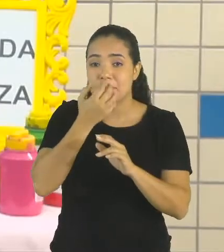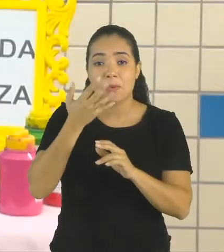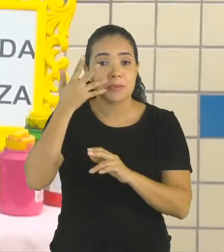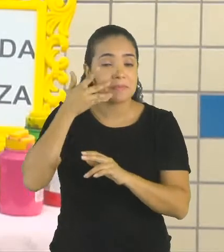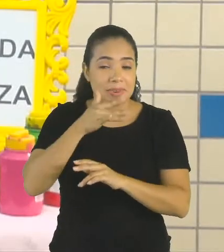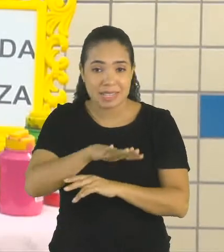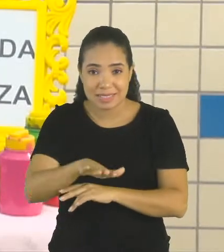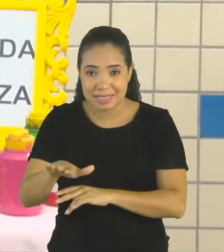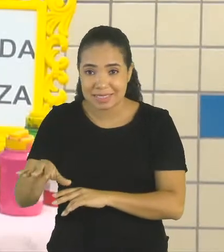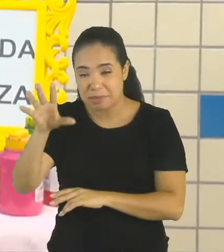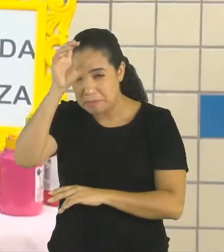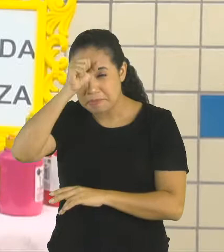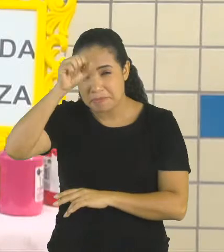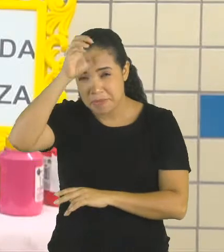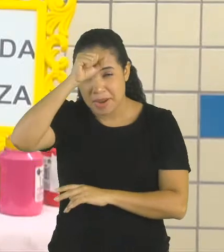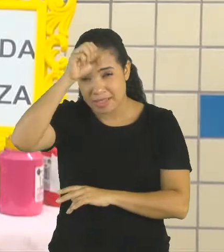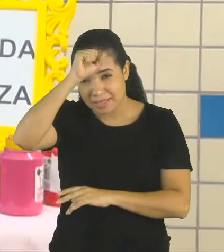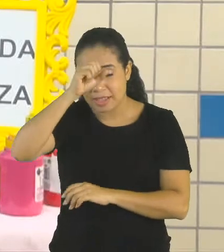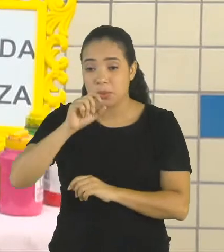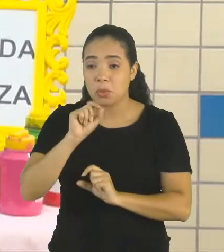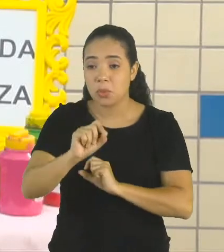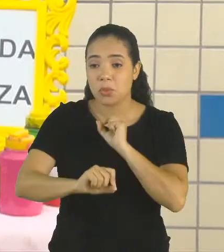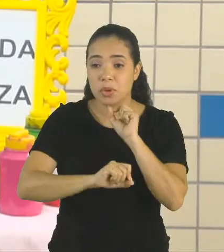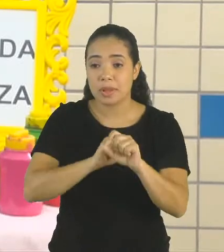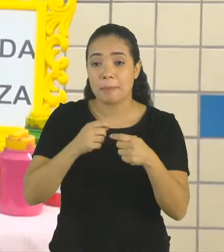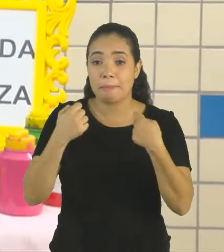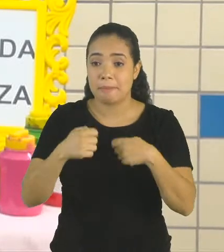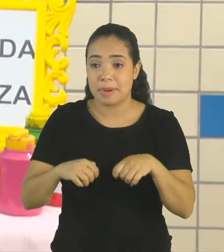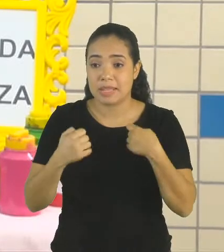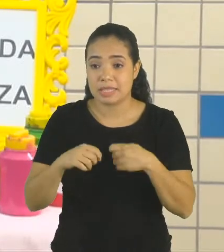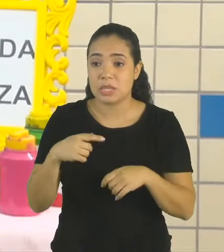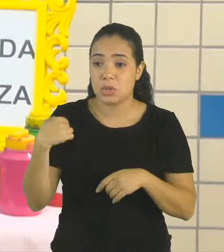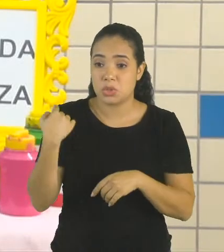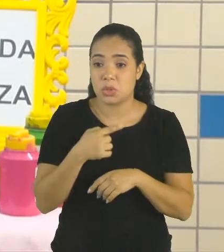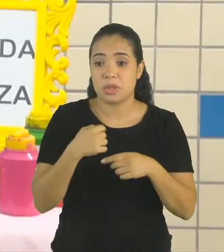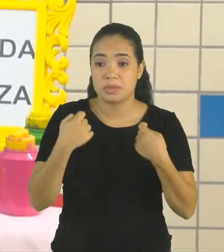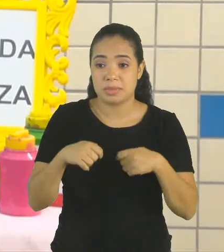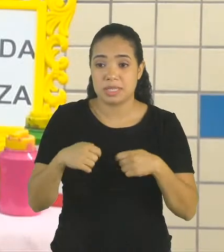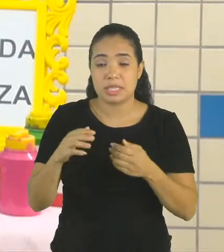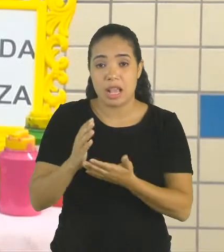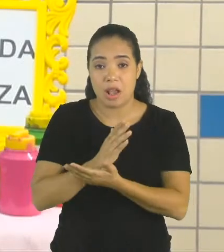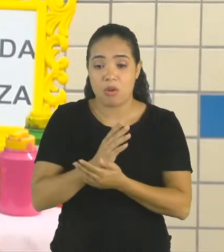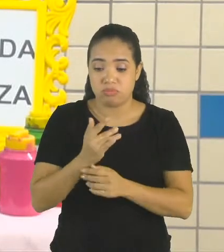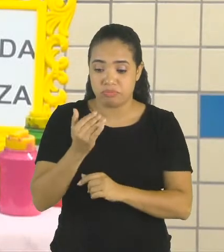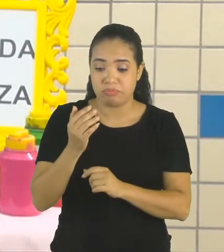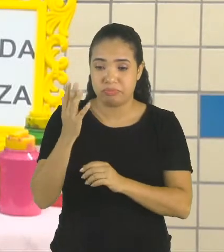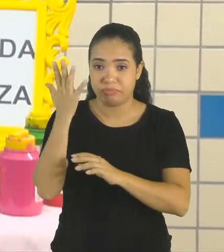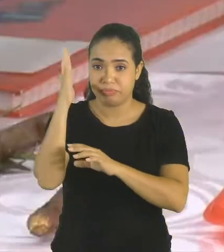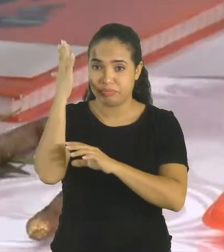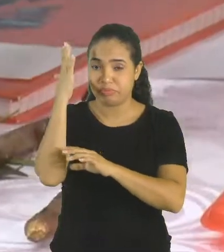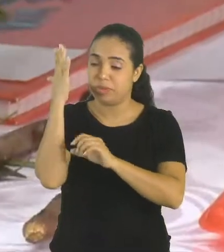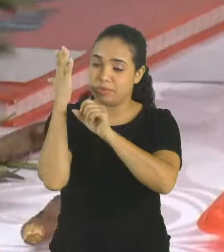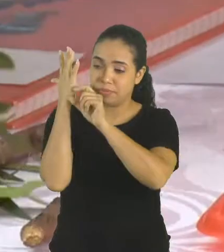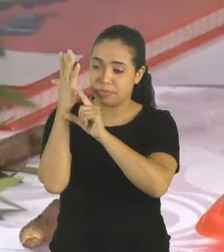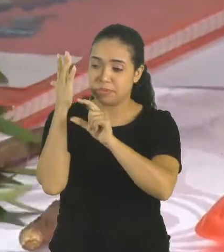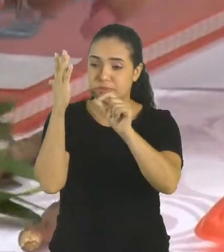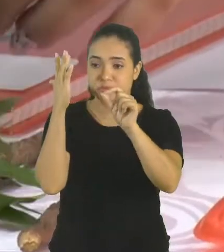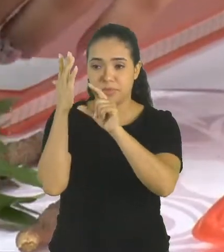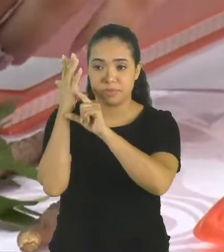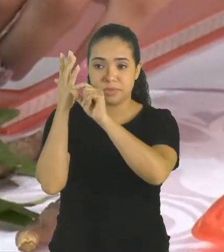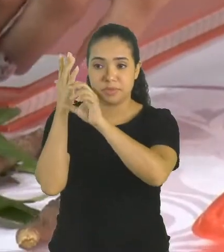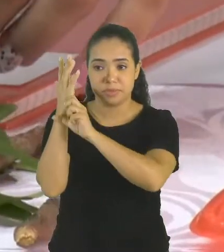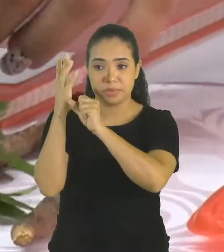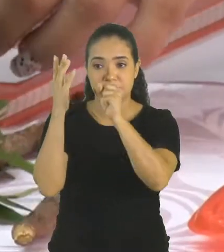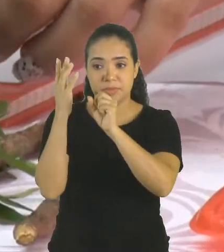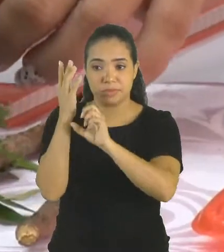crianças. E o que nós vamos precisar? Nós vamos precisar de alguns galhos de folhas que você tenha na